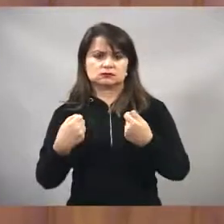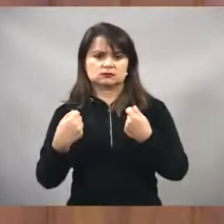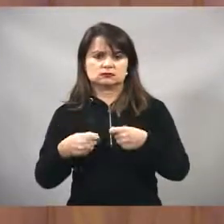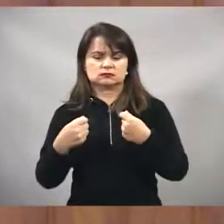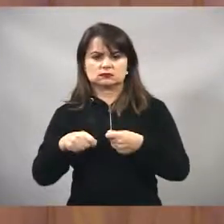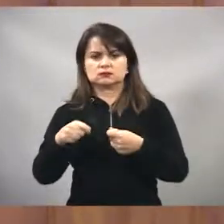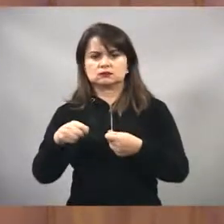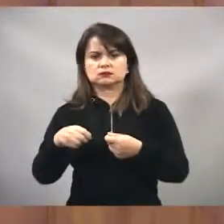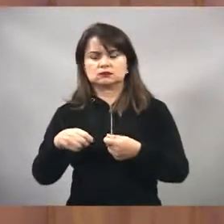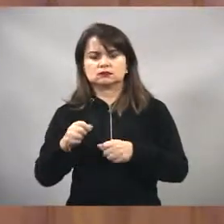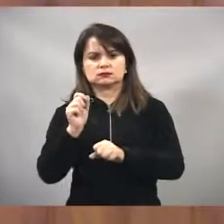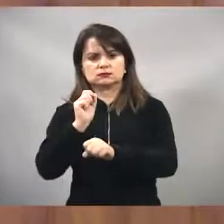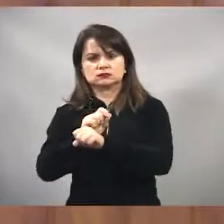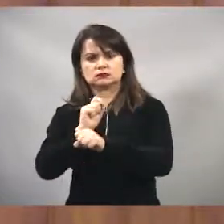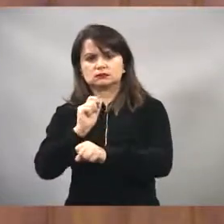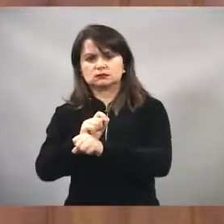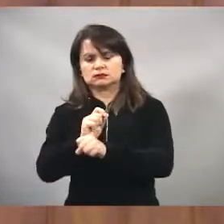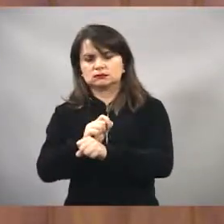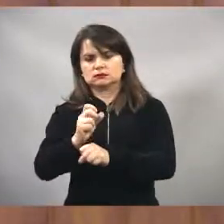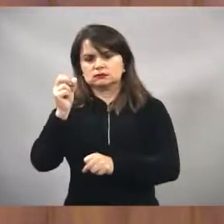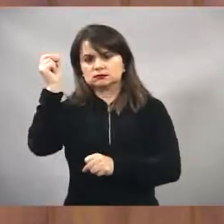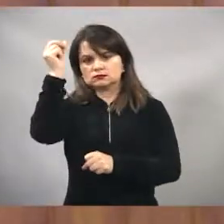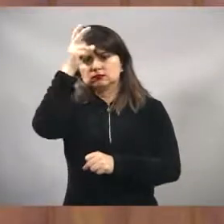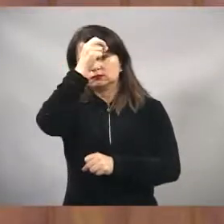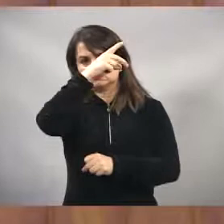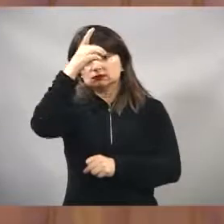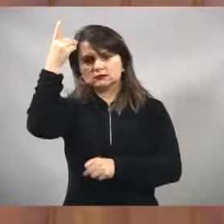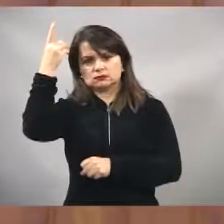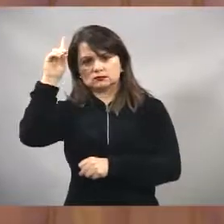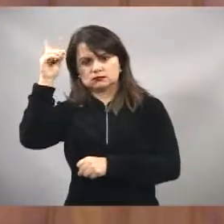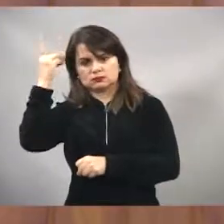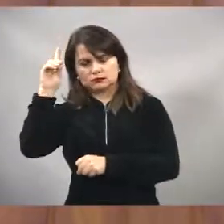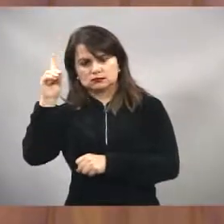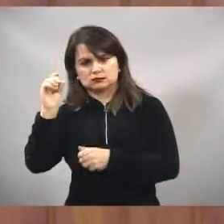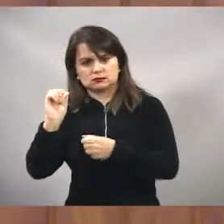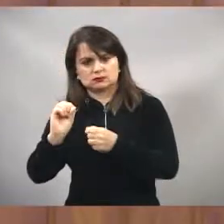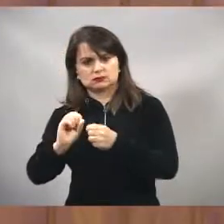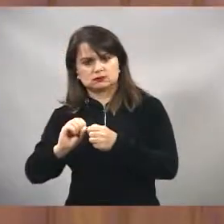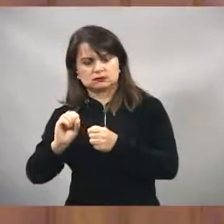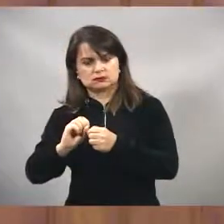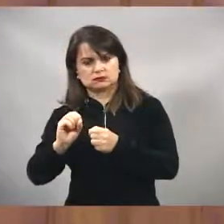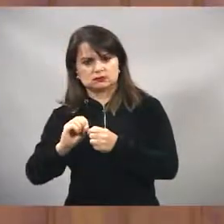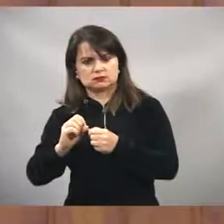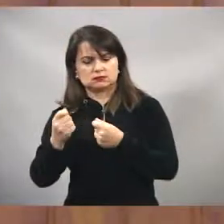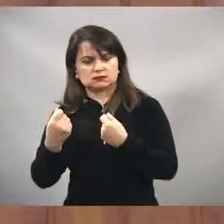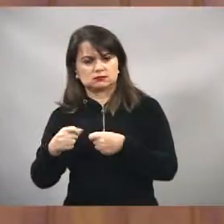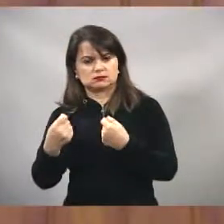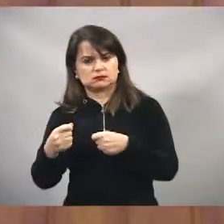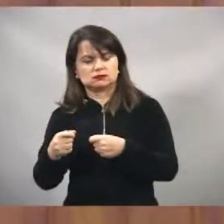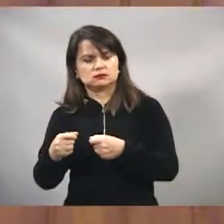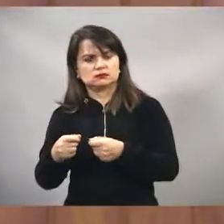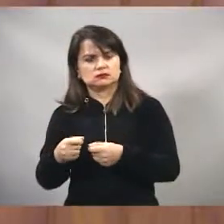com a sua equipe competente, possa realizar